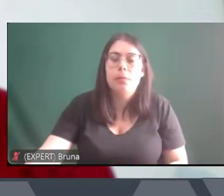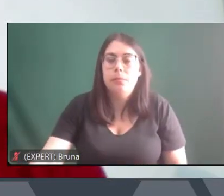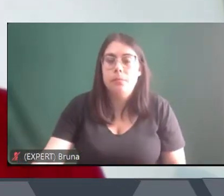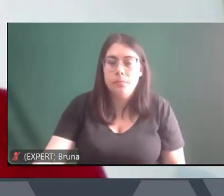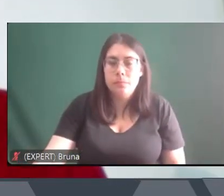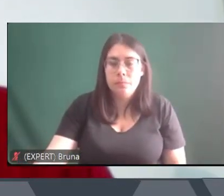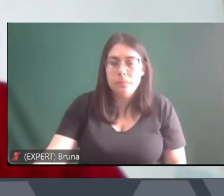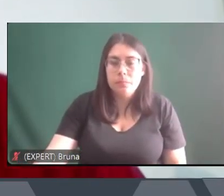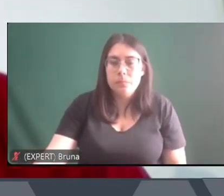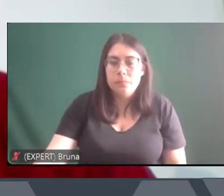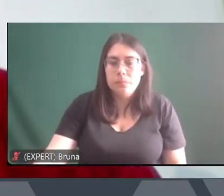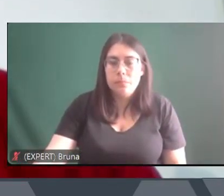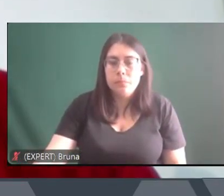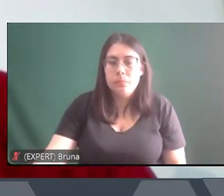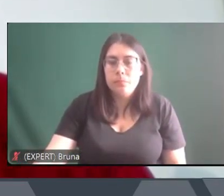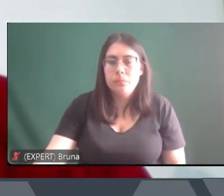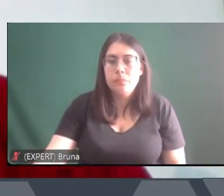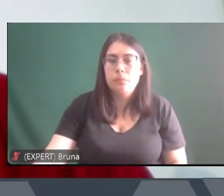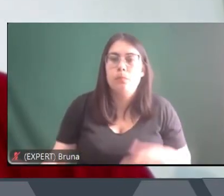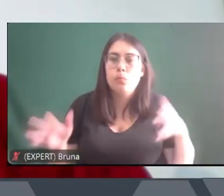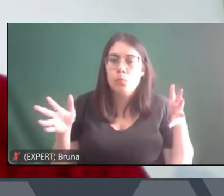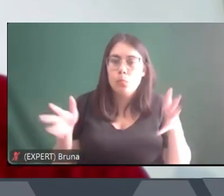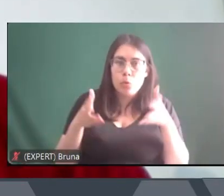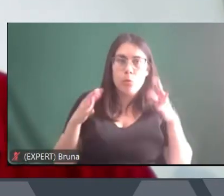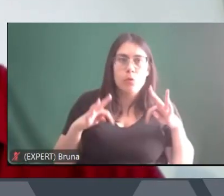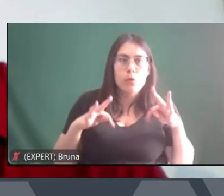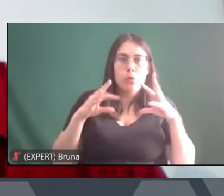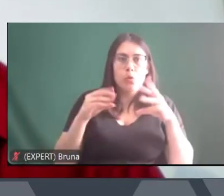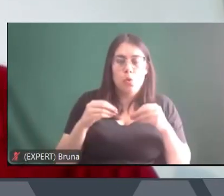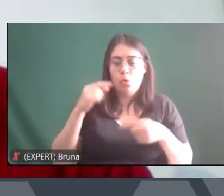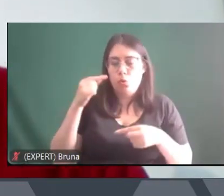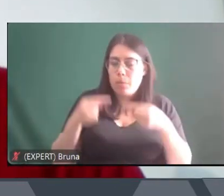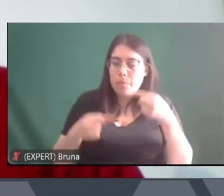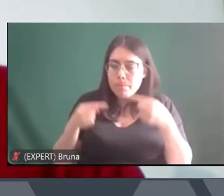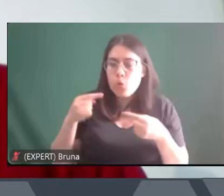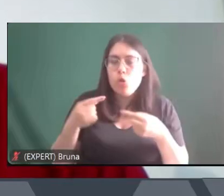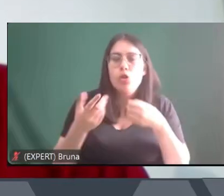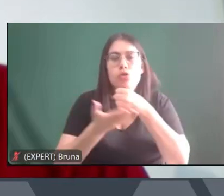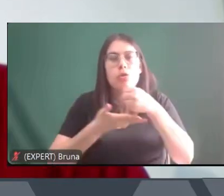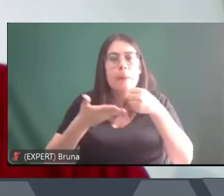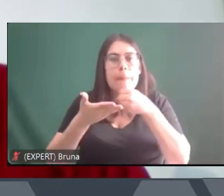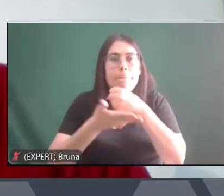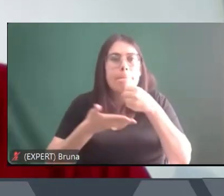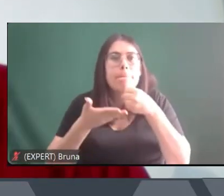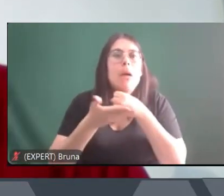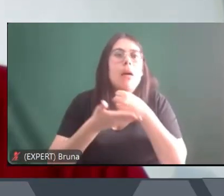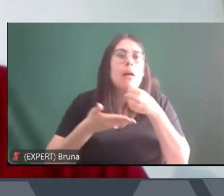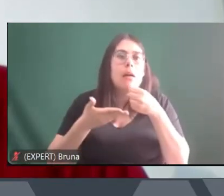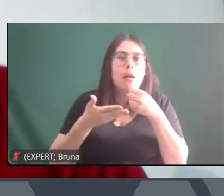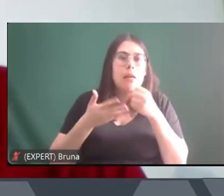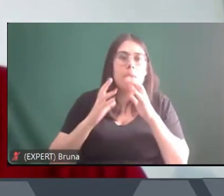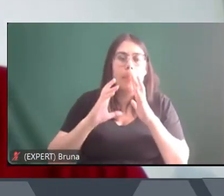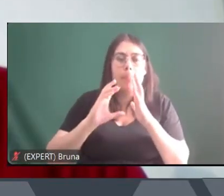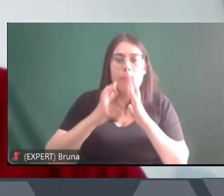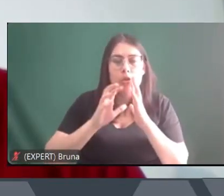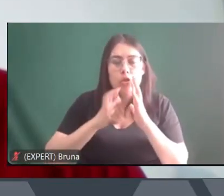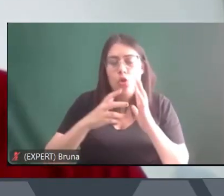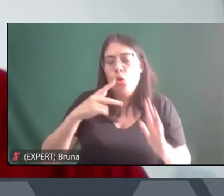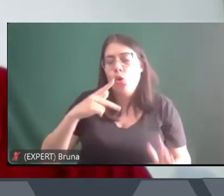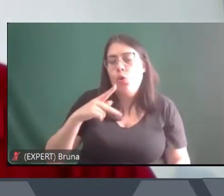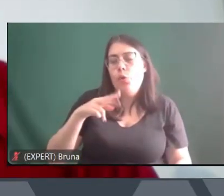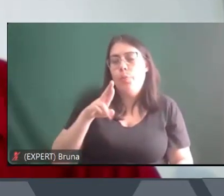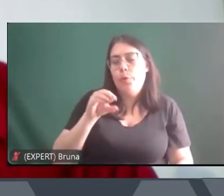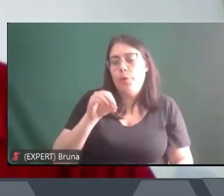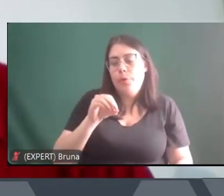as zonas urbanas, promove toda essa mobilização política que vai ser a base dos partidos progressistas e dos partidos de